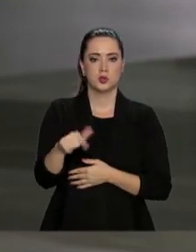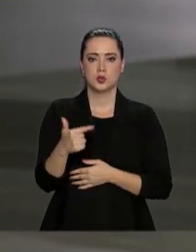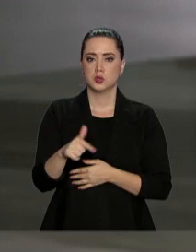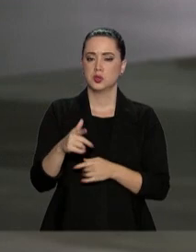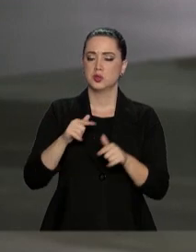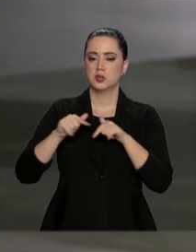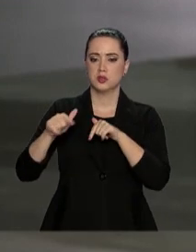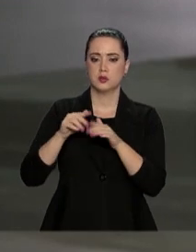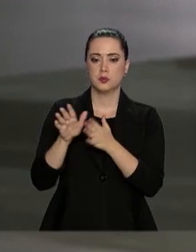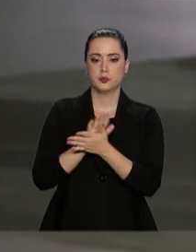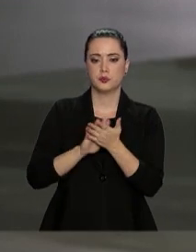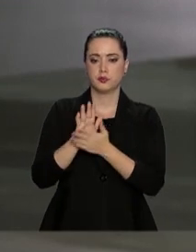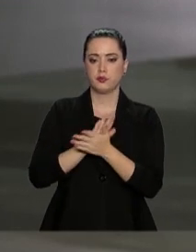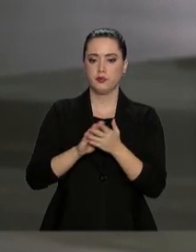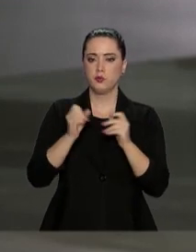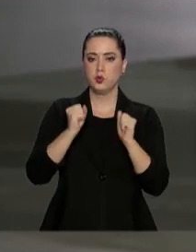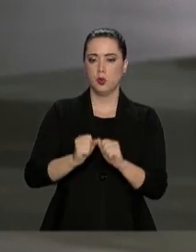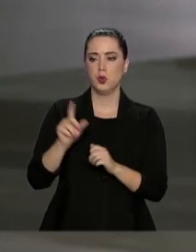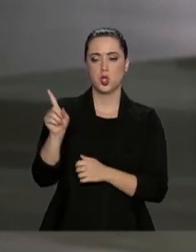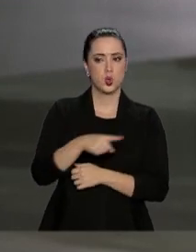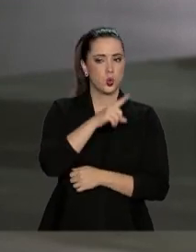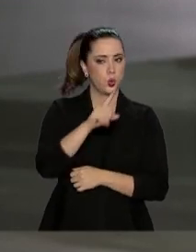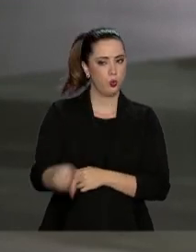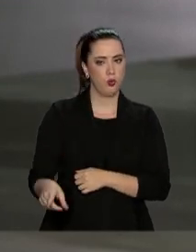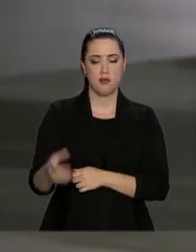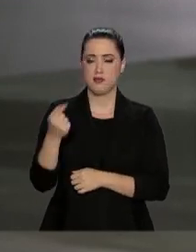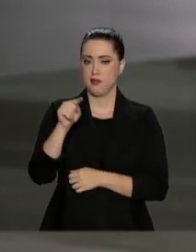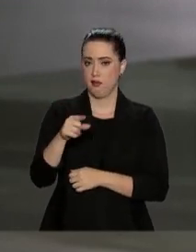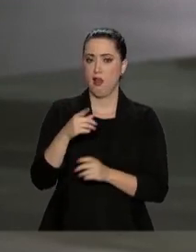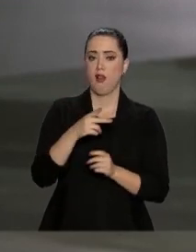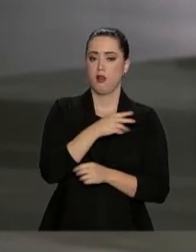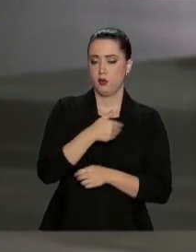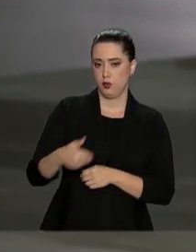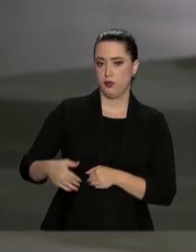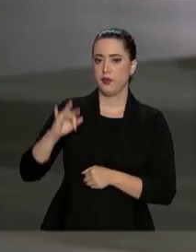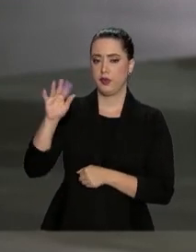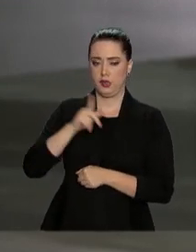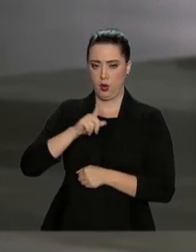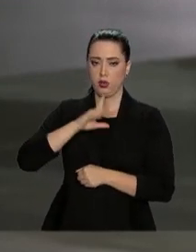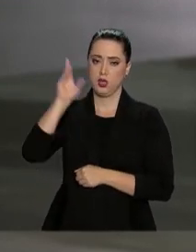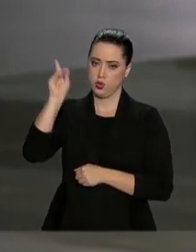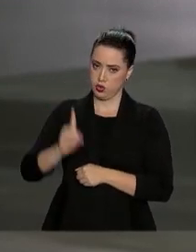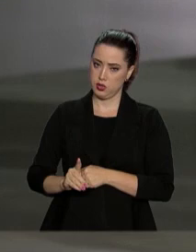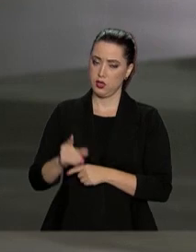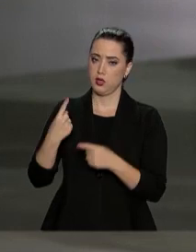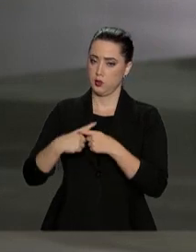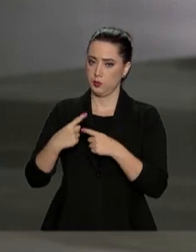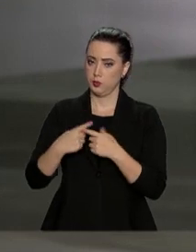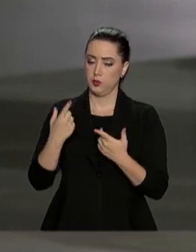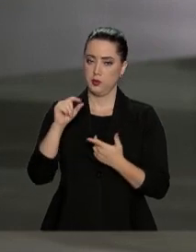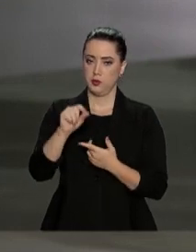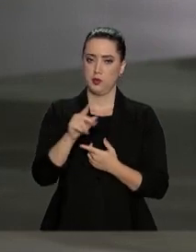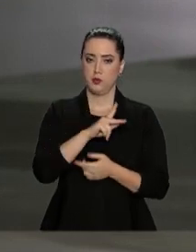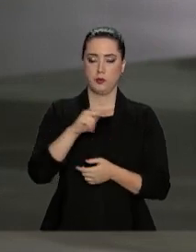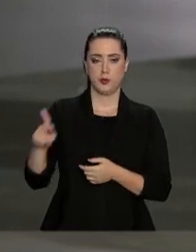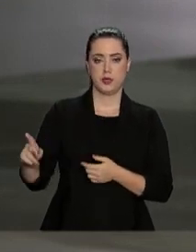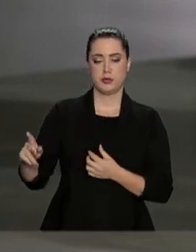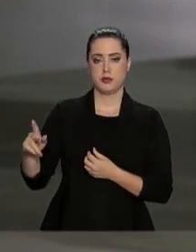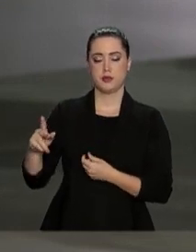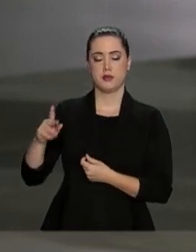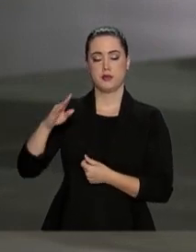exercido então o poder de veto que a União tem direito, nesse caso, ao negócio, ou seja, o presidente